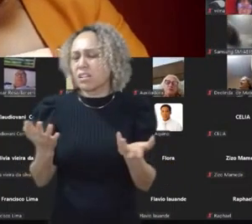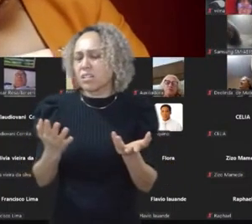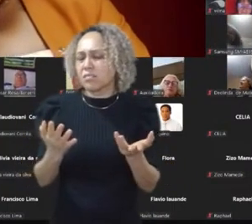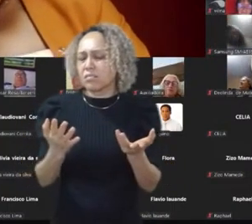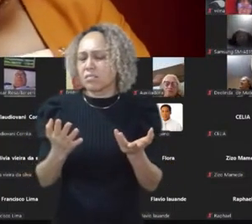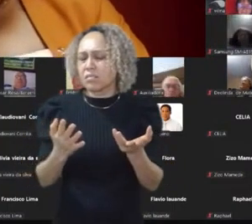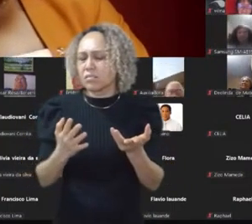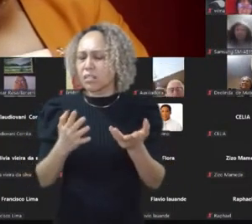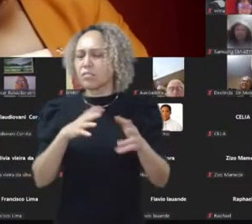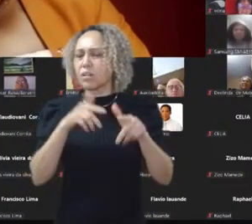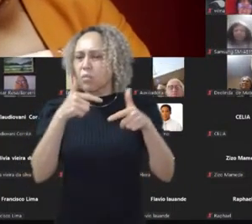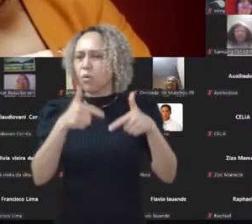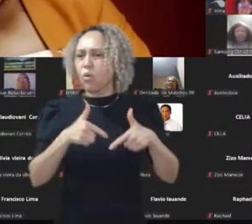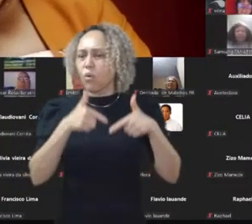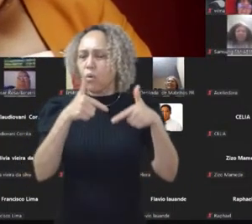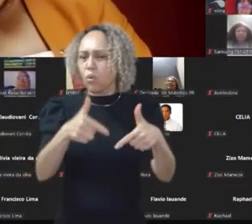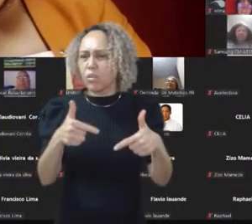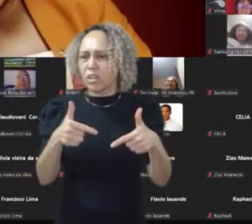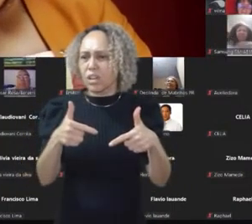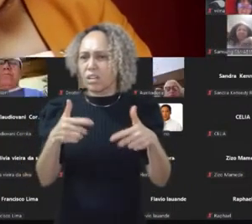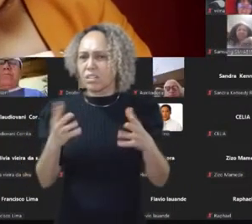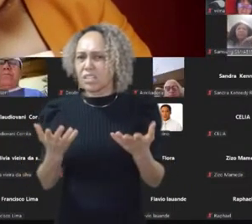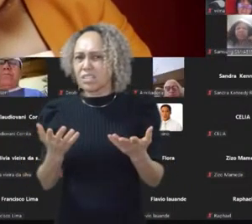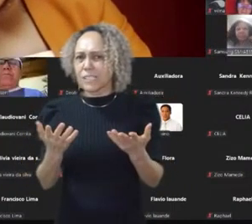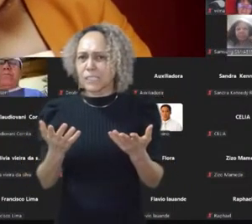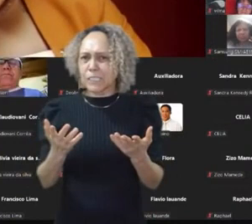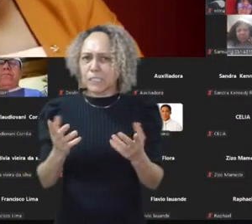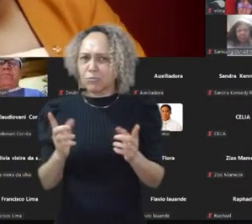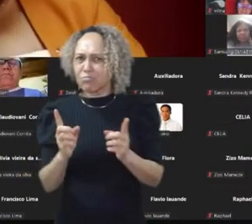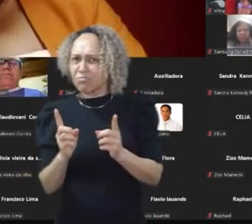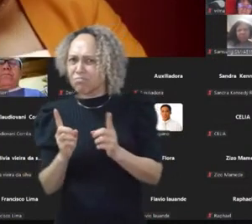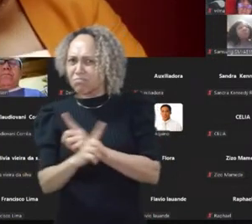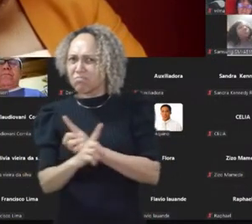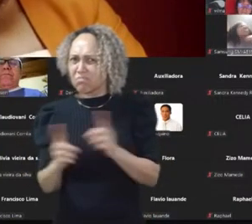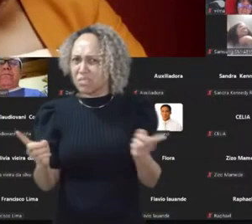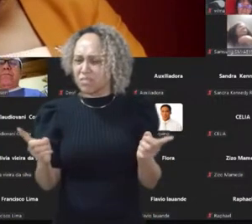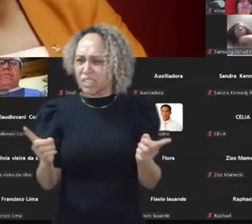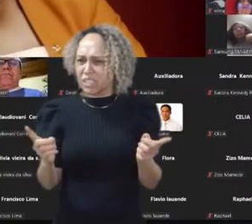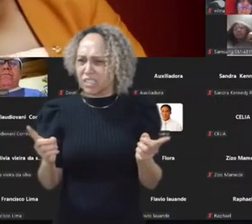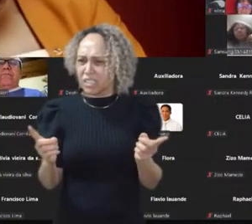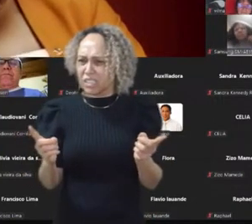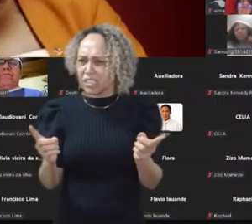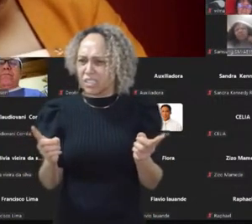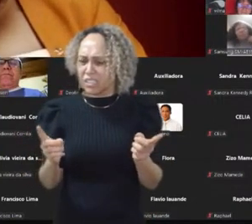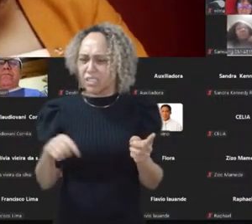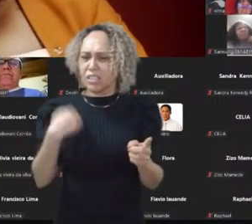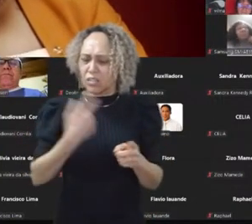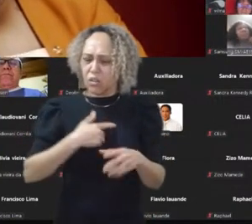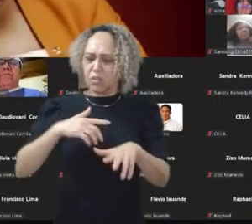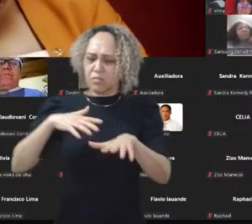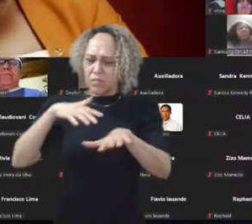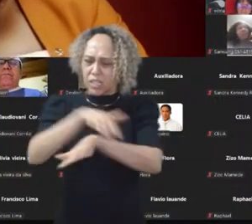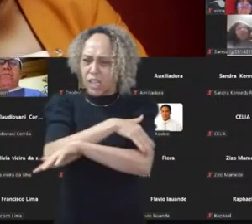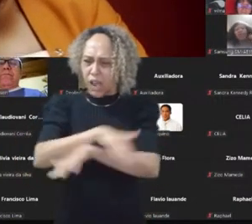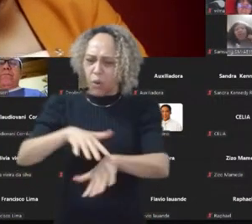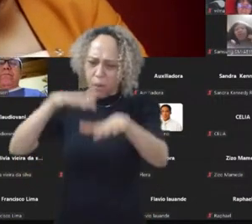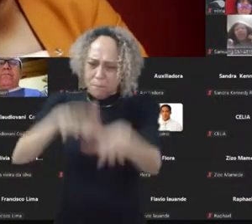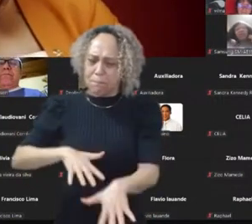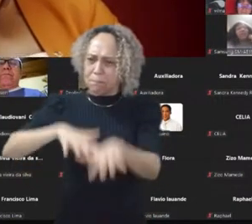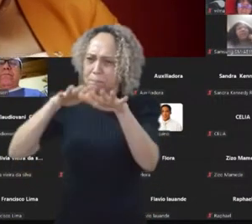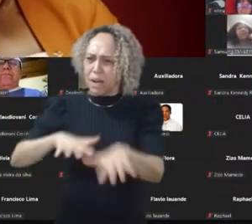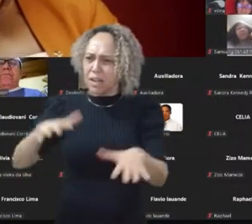é que essa dicotomia não pode existir. Já que mobiliza a rua e a rua